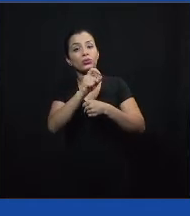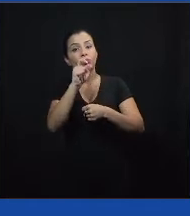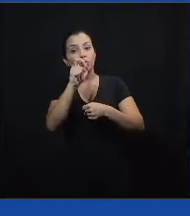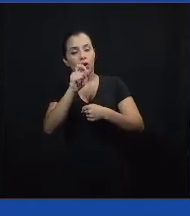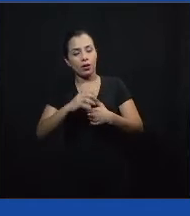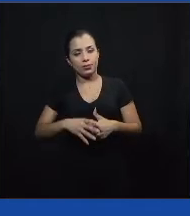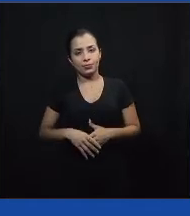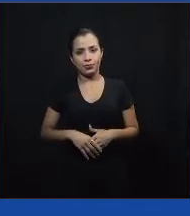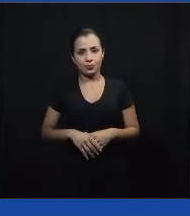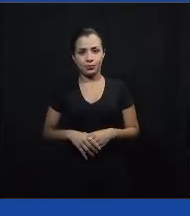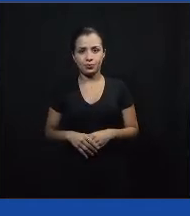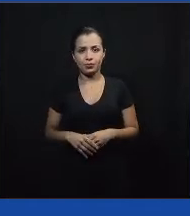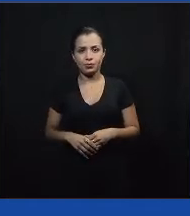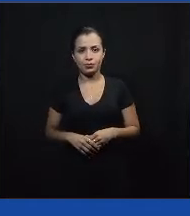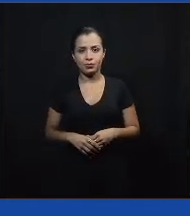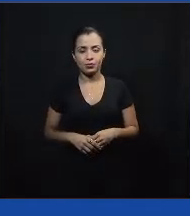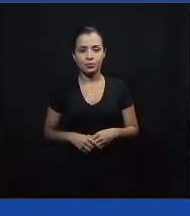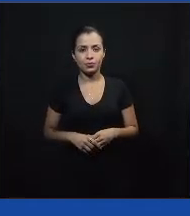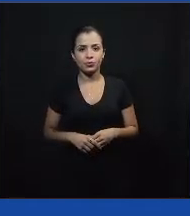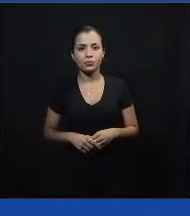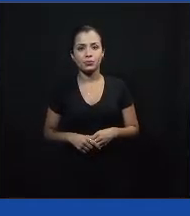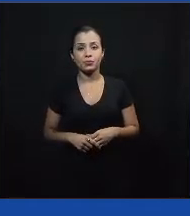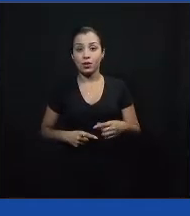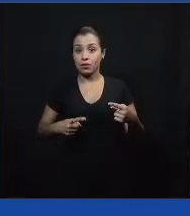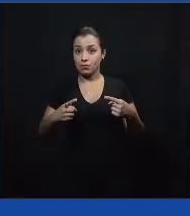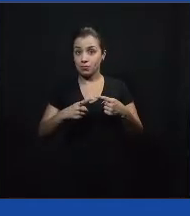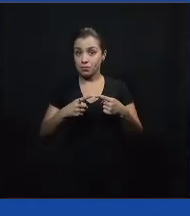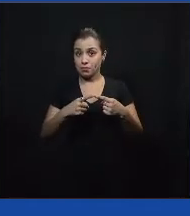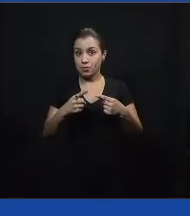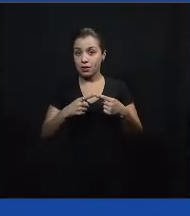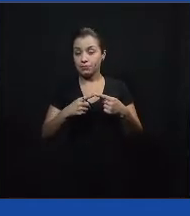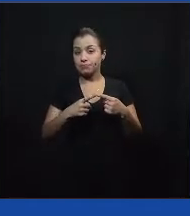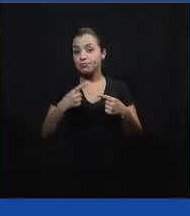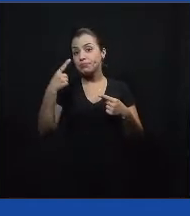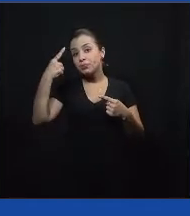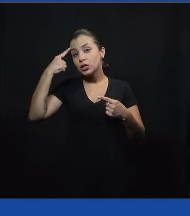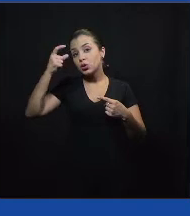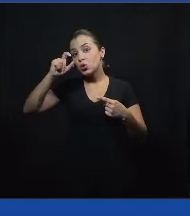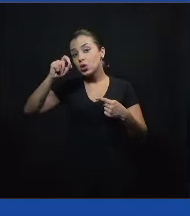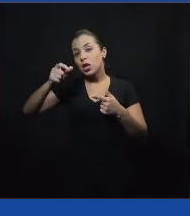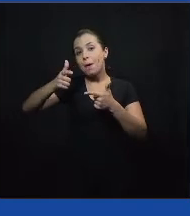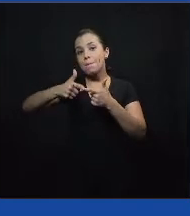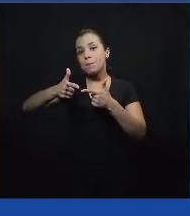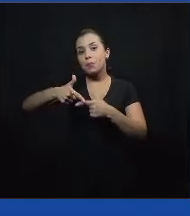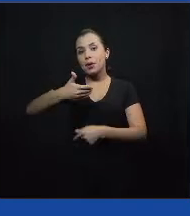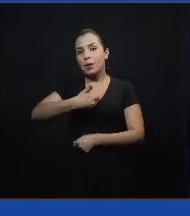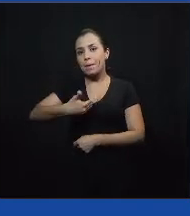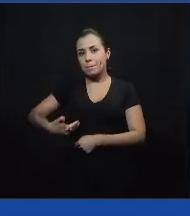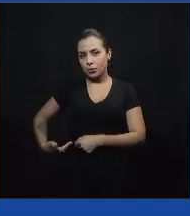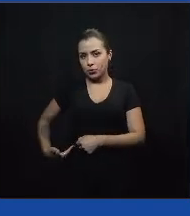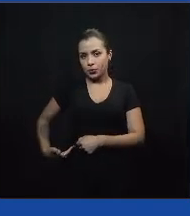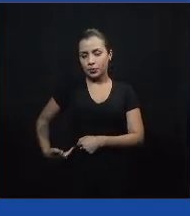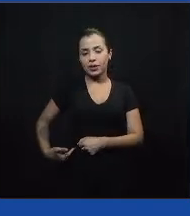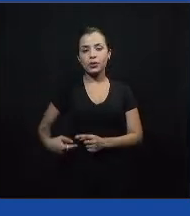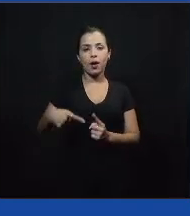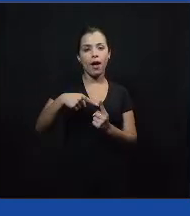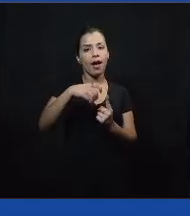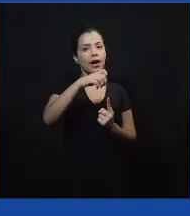Primeira coisa, né, pensando no nosso problema público. Então, eu queria aproveitar aí, já pedir para a Cristina e para a Coral também